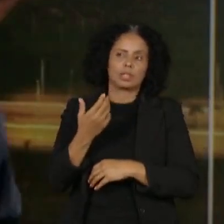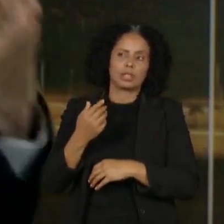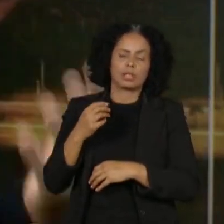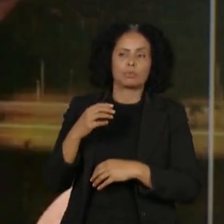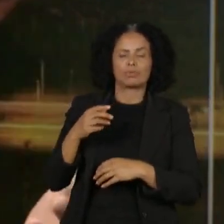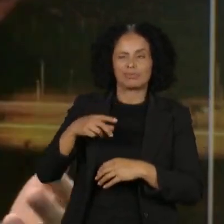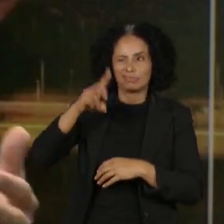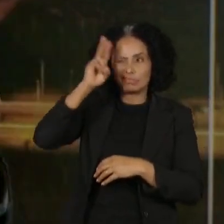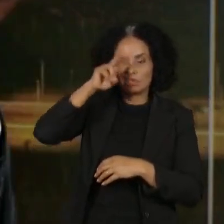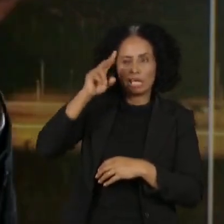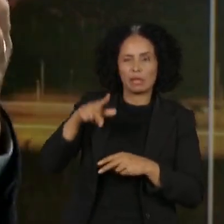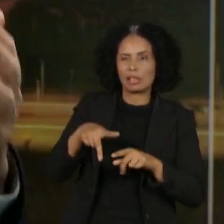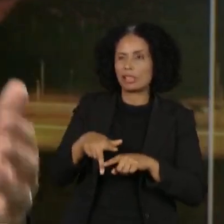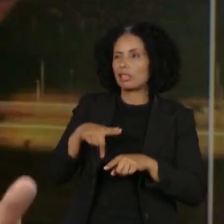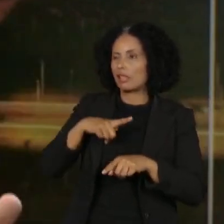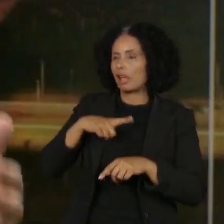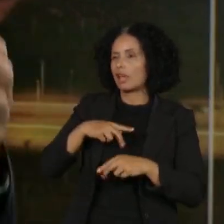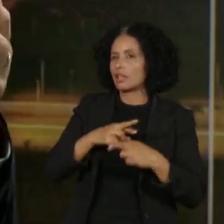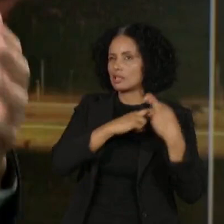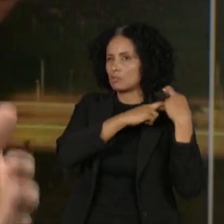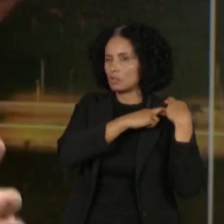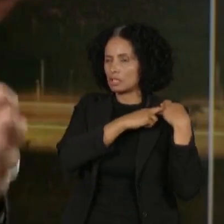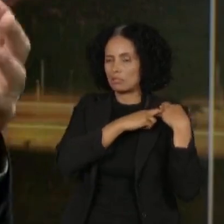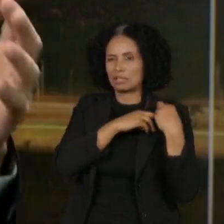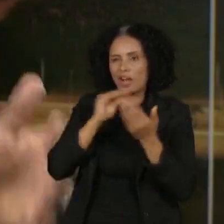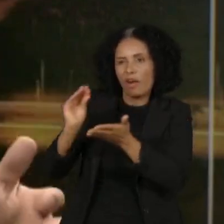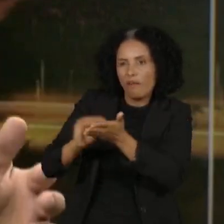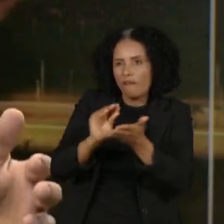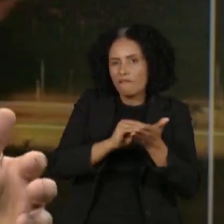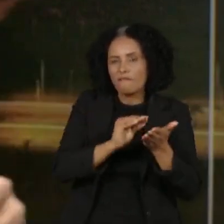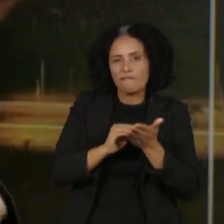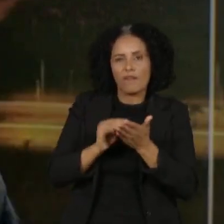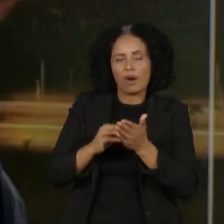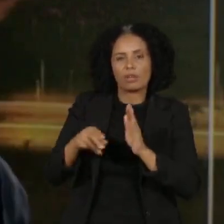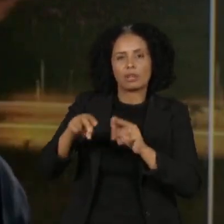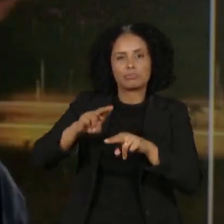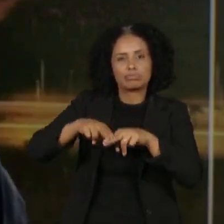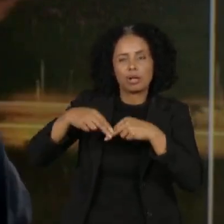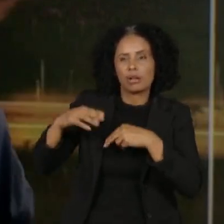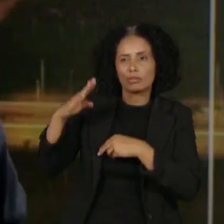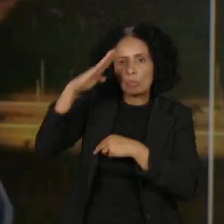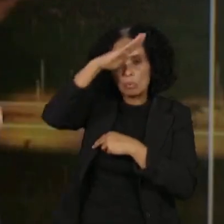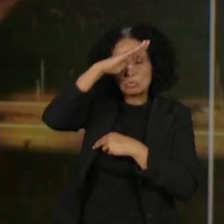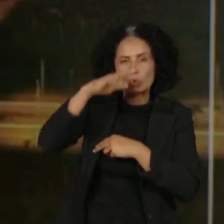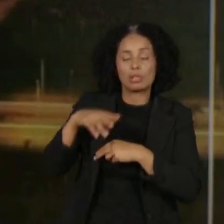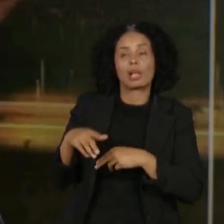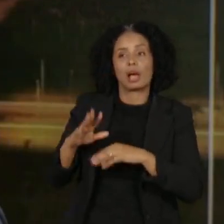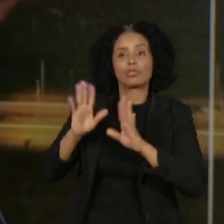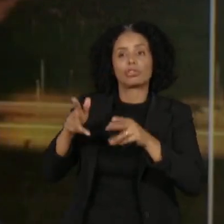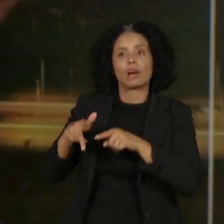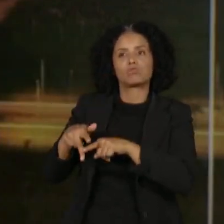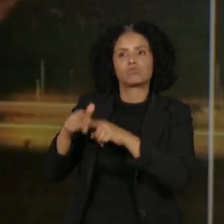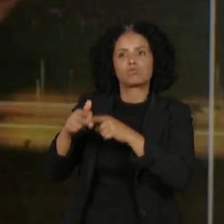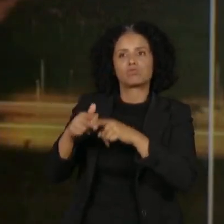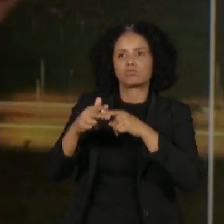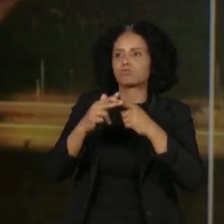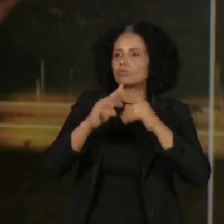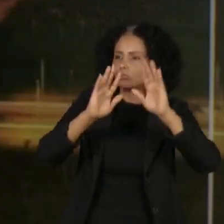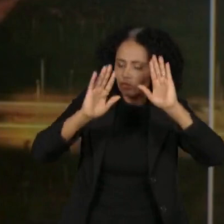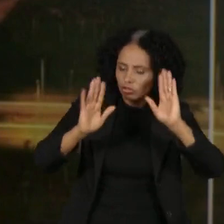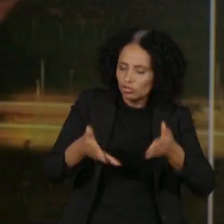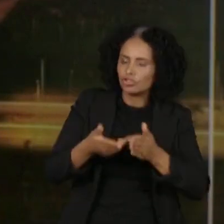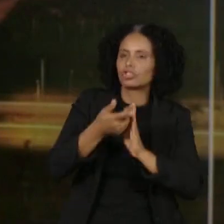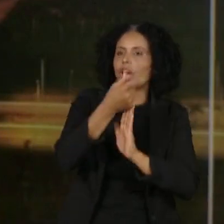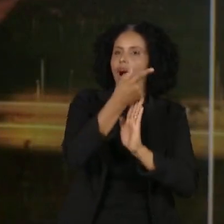quando corrigiu uma irresponsabilidade cometida por Bolsonaro de não ter garantido no orçamento recursos, inclusive para